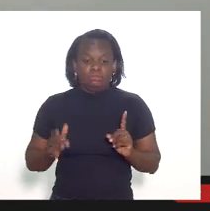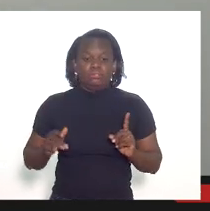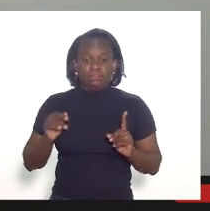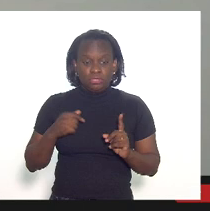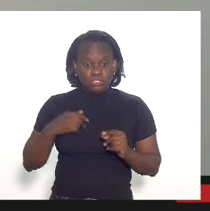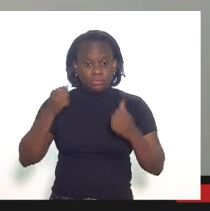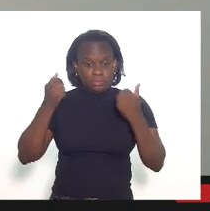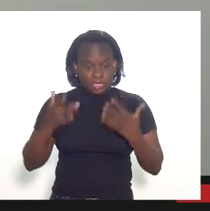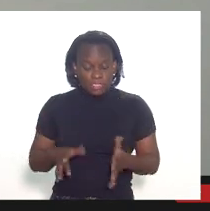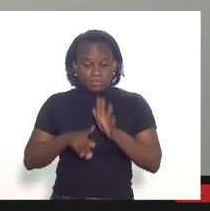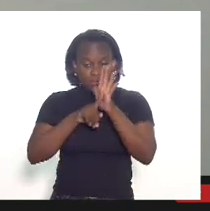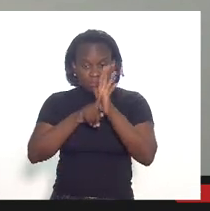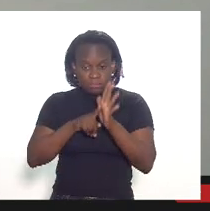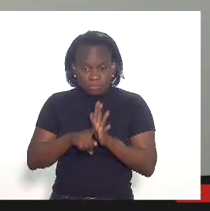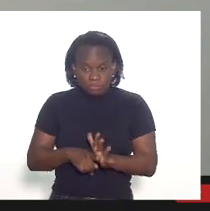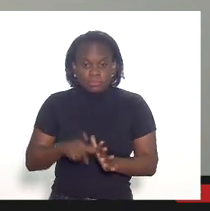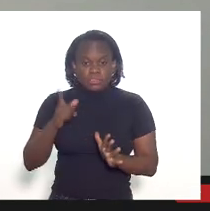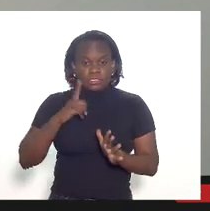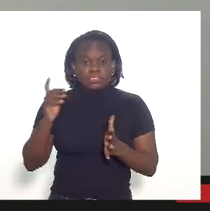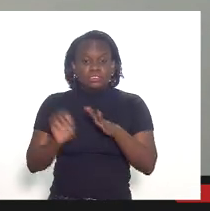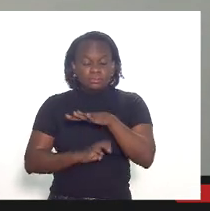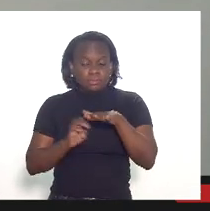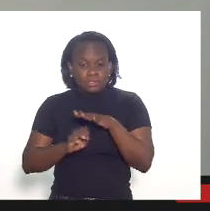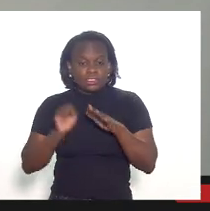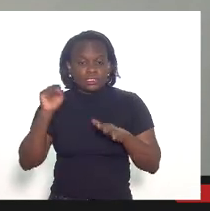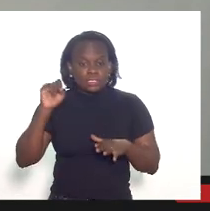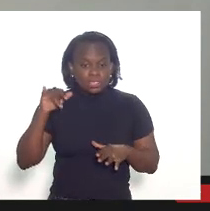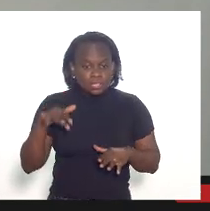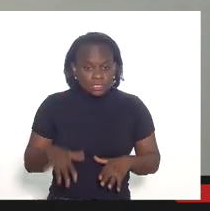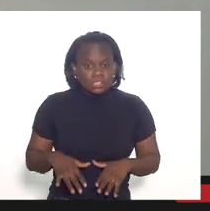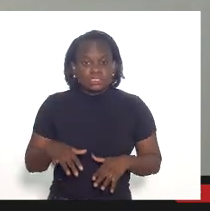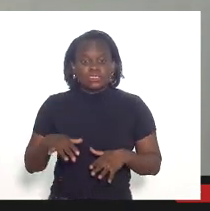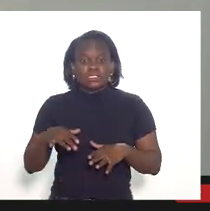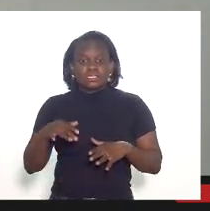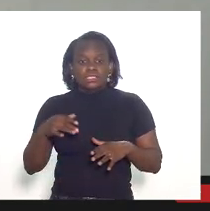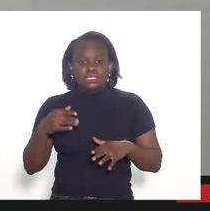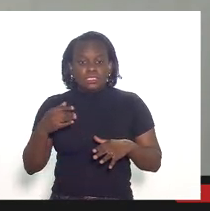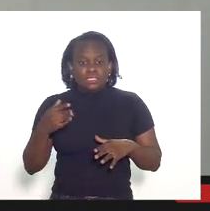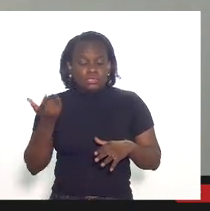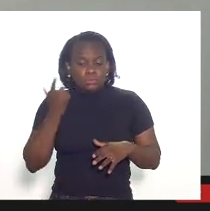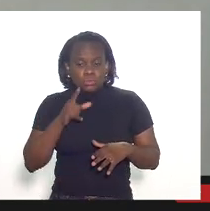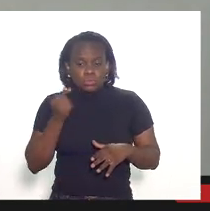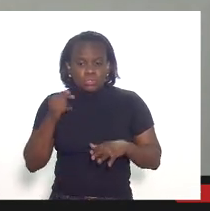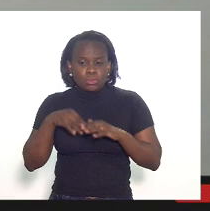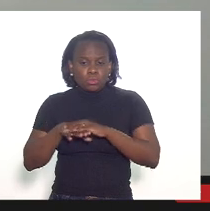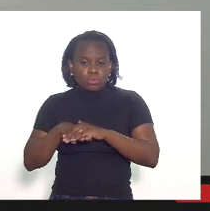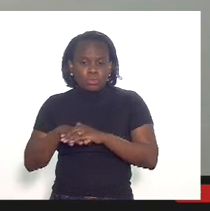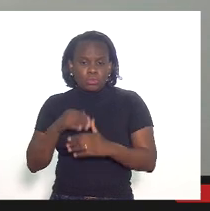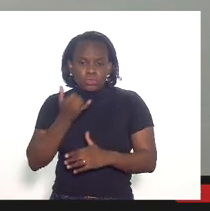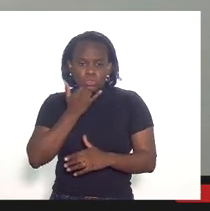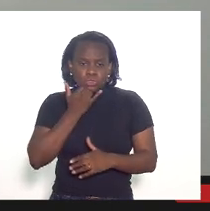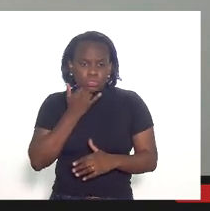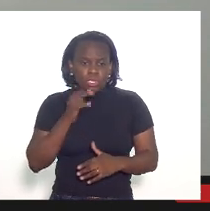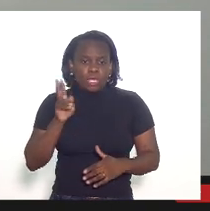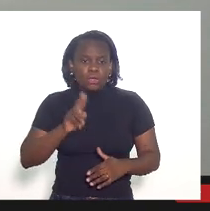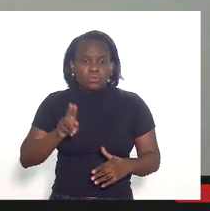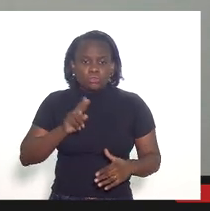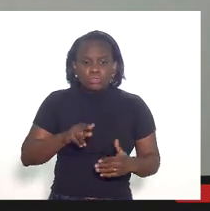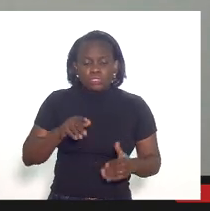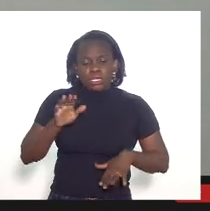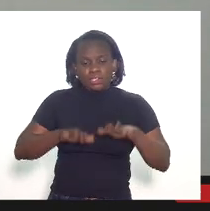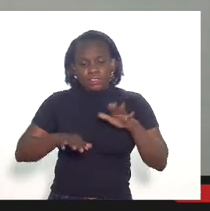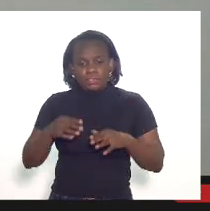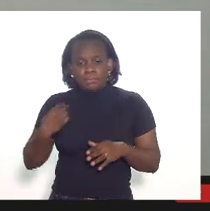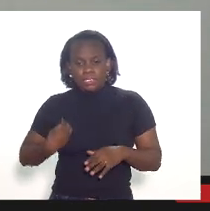ações fiscais nós verificamos que existem empresas sim tiveram assim saldos credores acumulados e ela usou hora para deduzir com